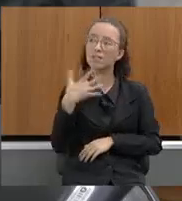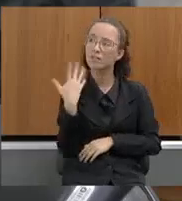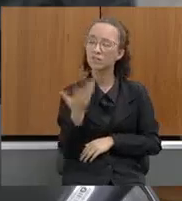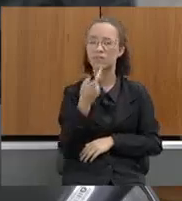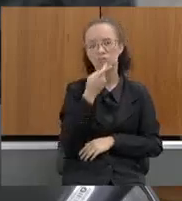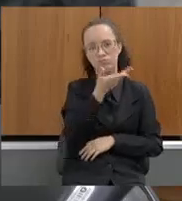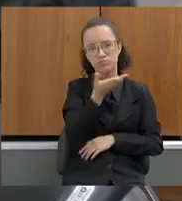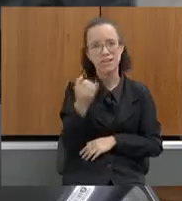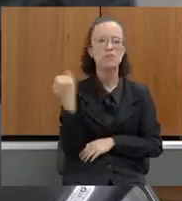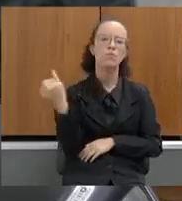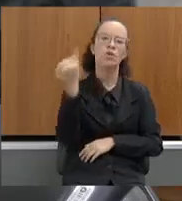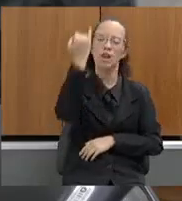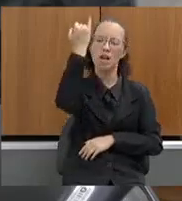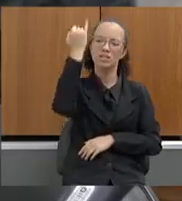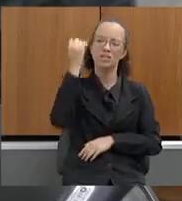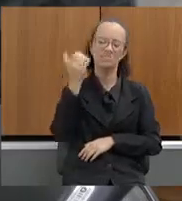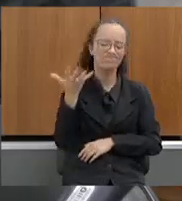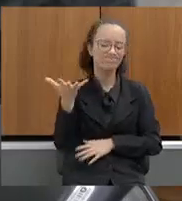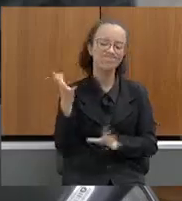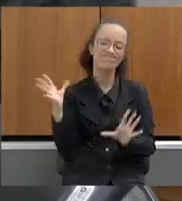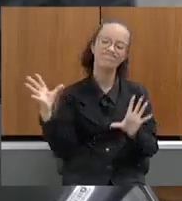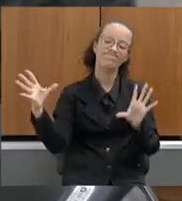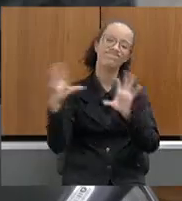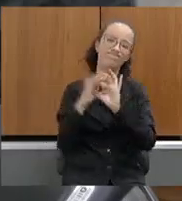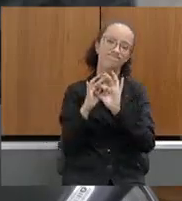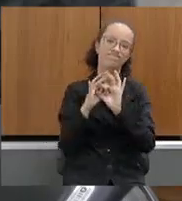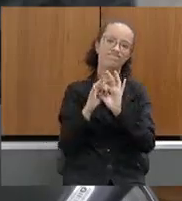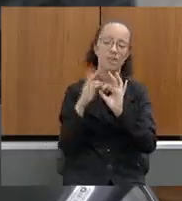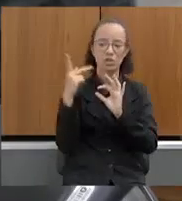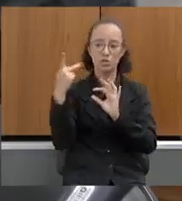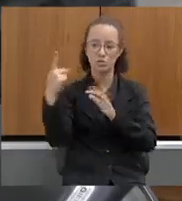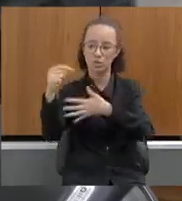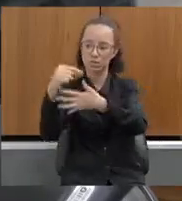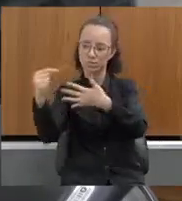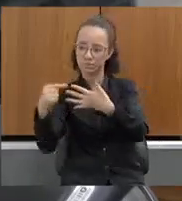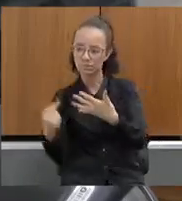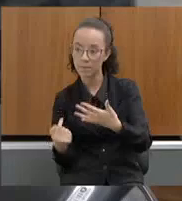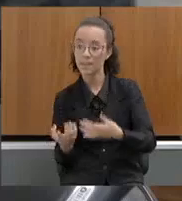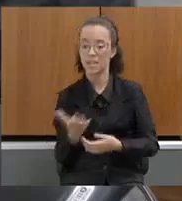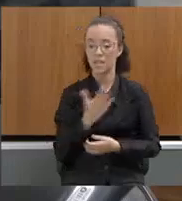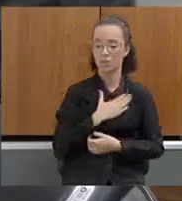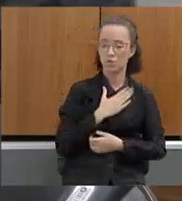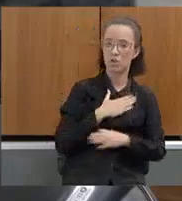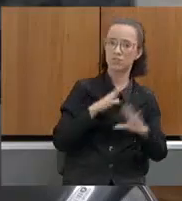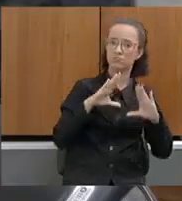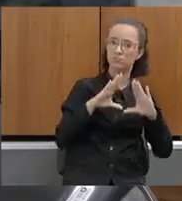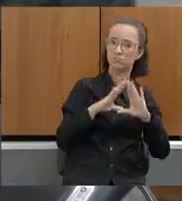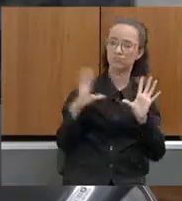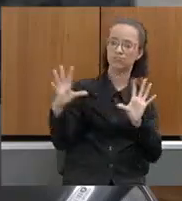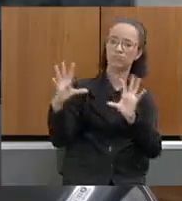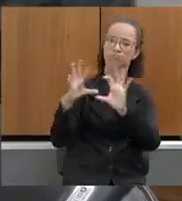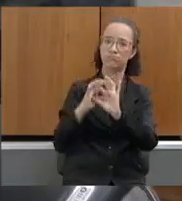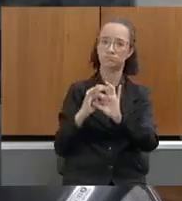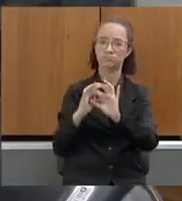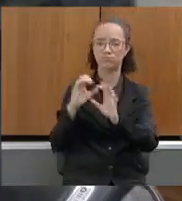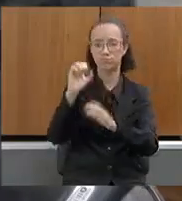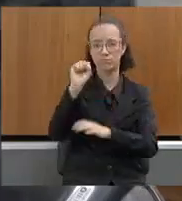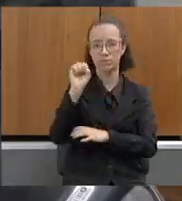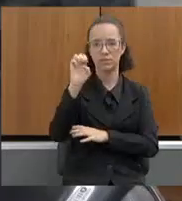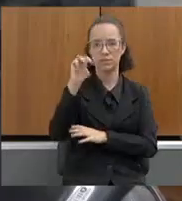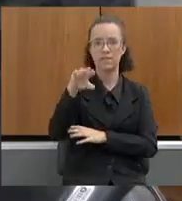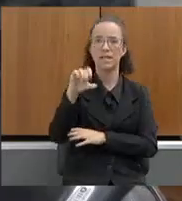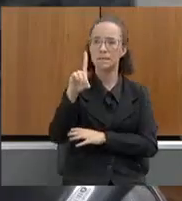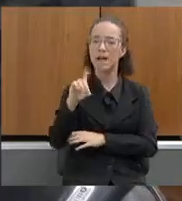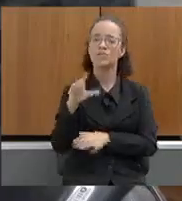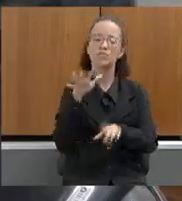tem o seu envolvimento com as nossas questões do Parlamento com relação à SEMAD, com relação